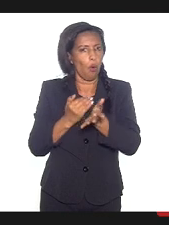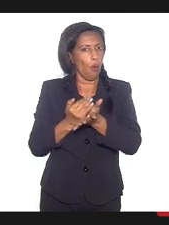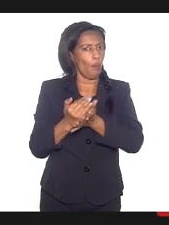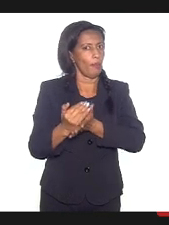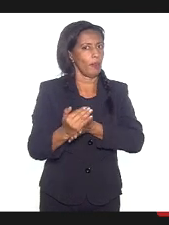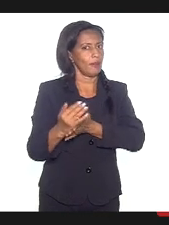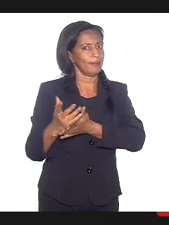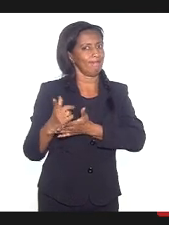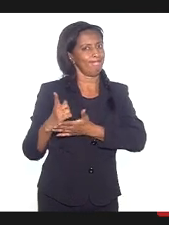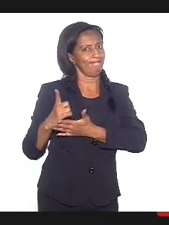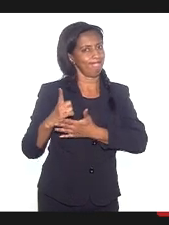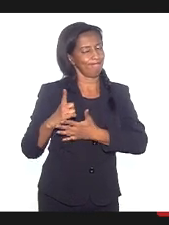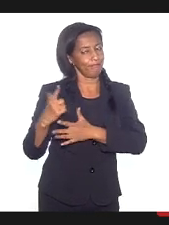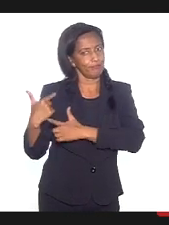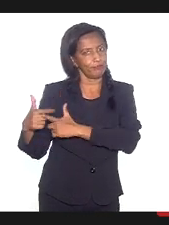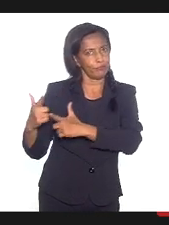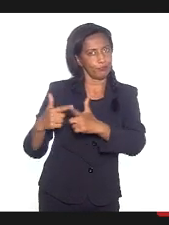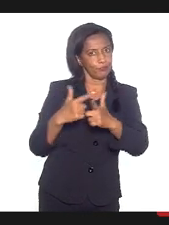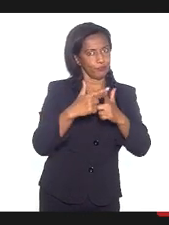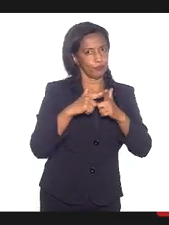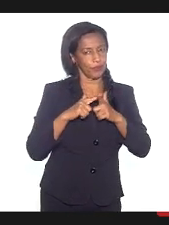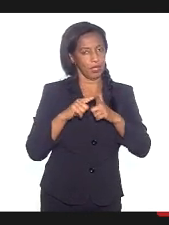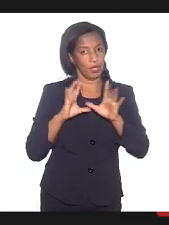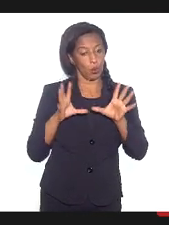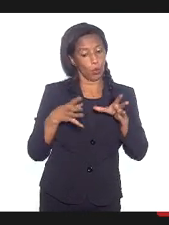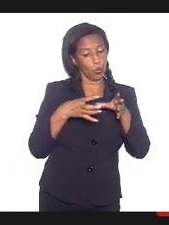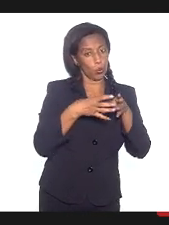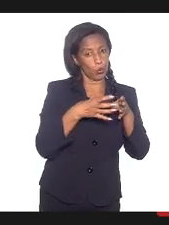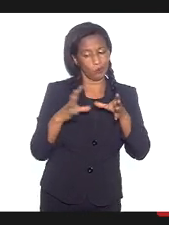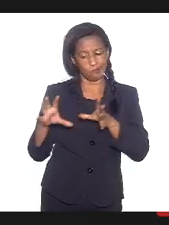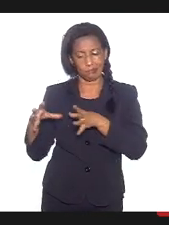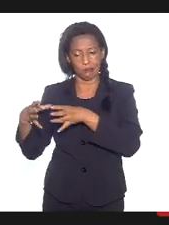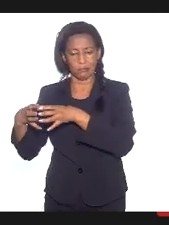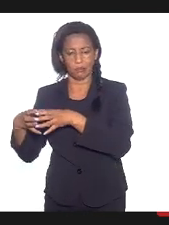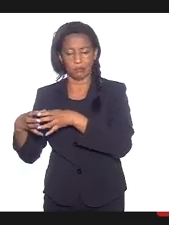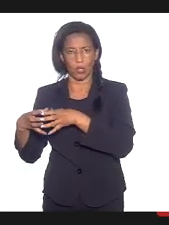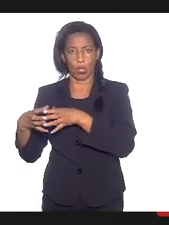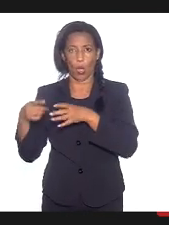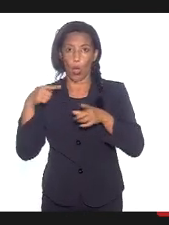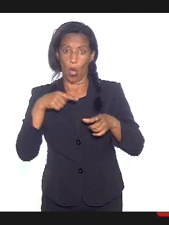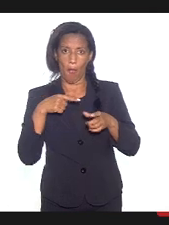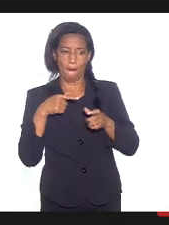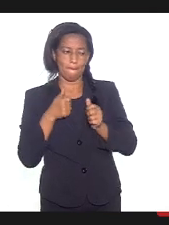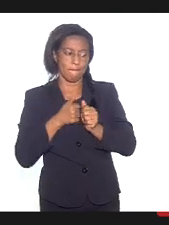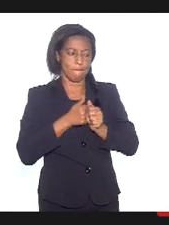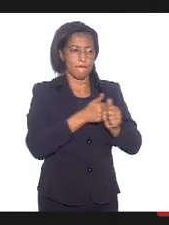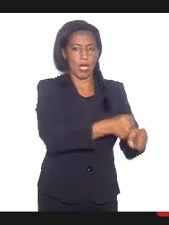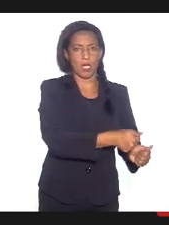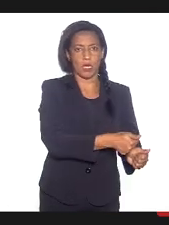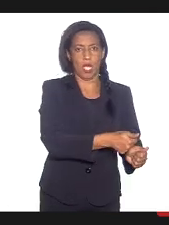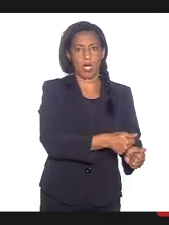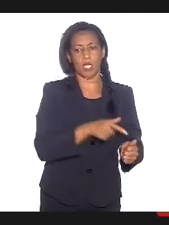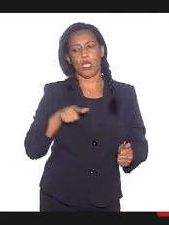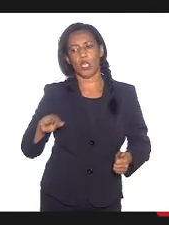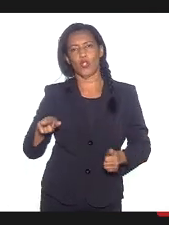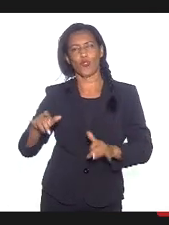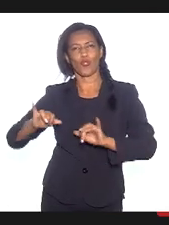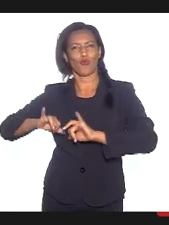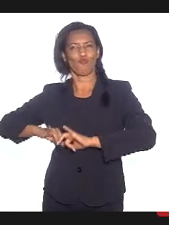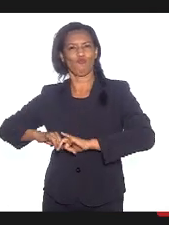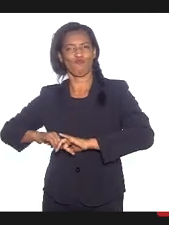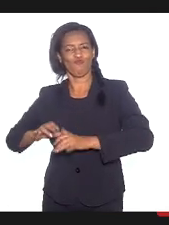em que certos grupos perseguem e outros grupos são perseguidos.